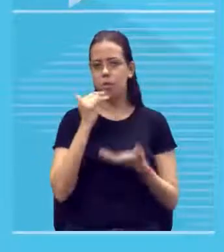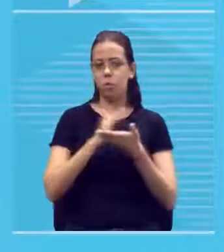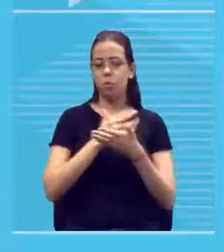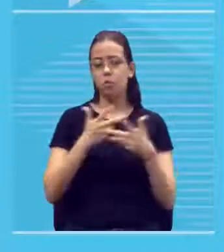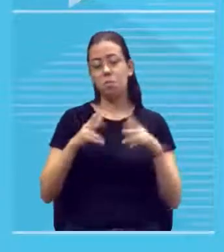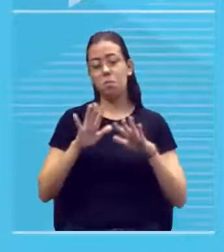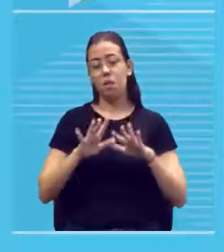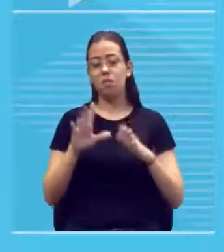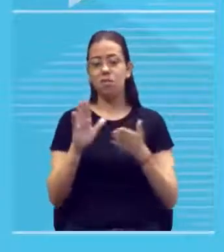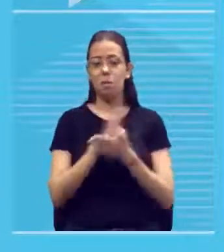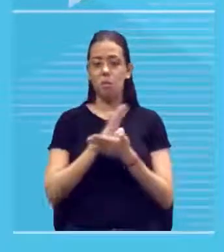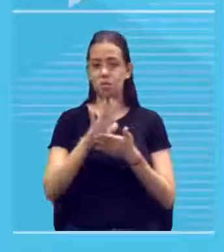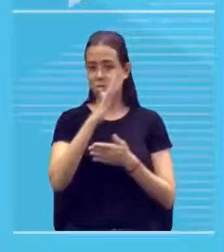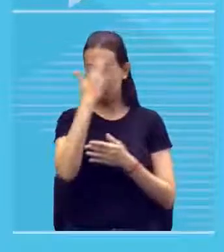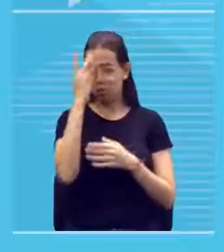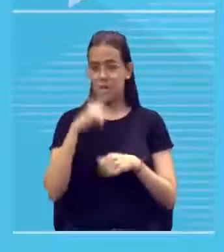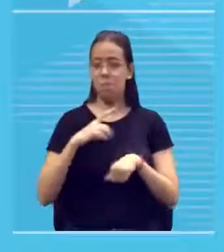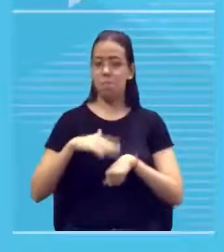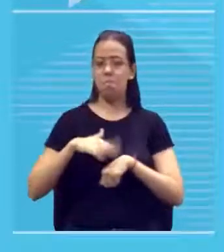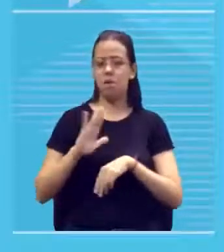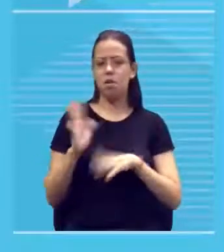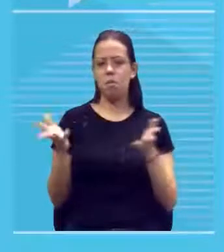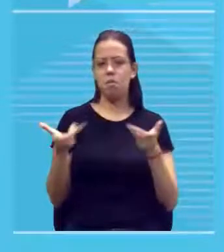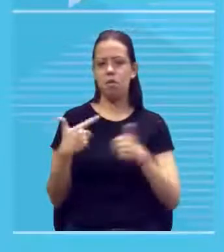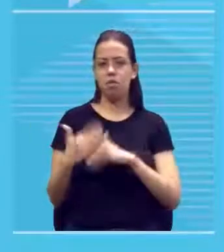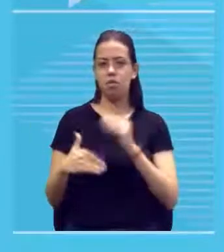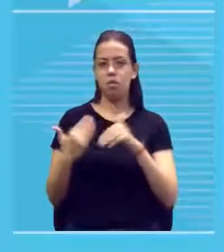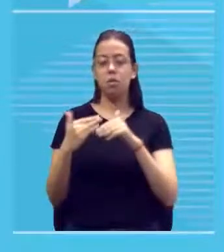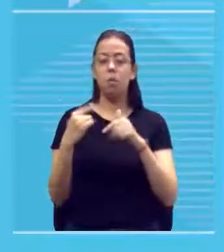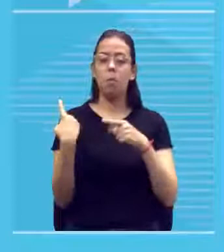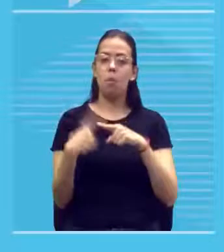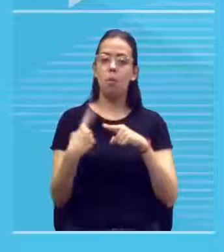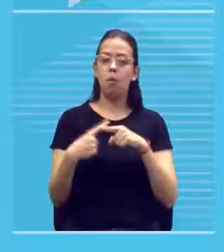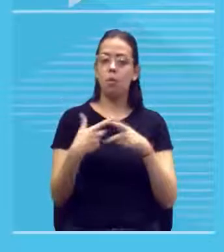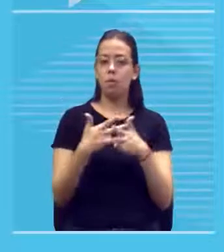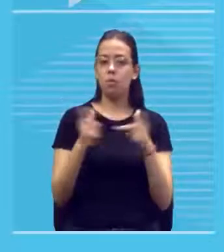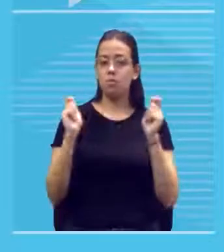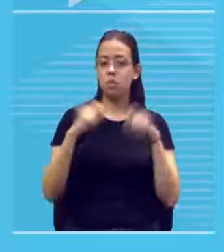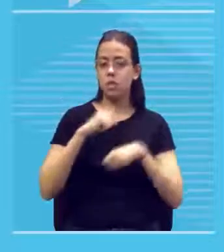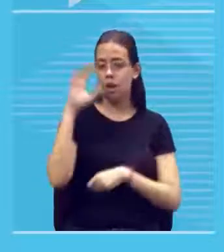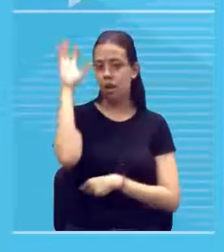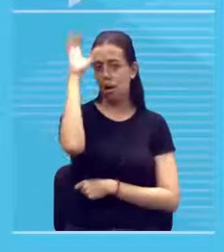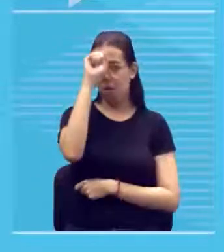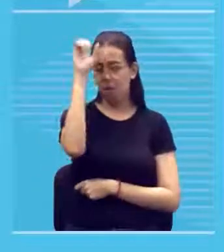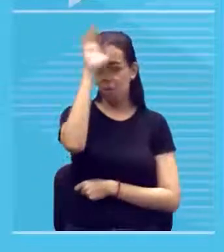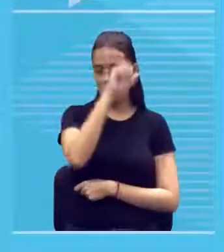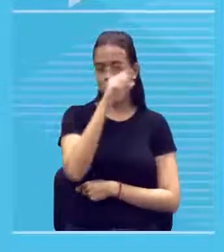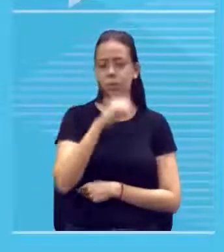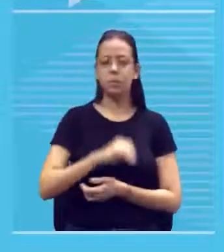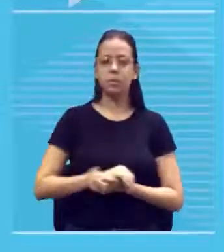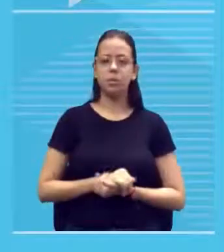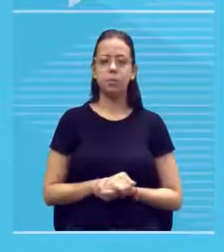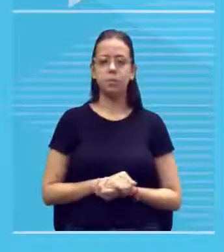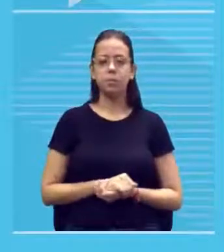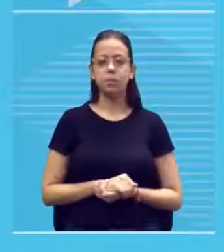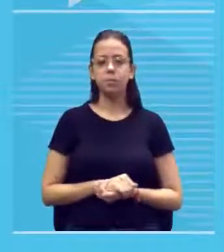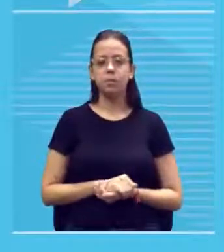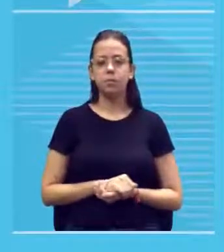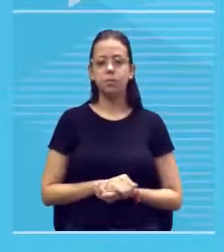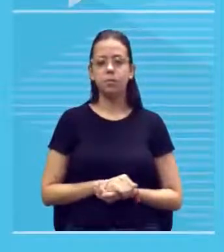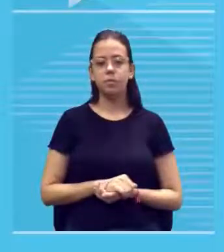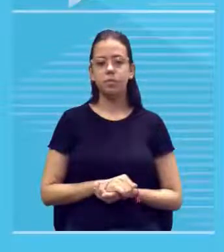essas habilidades desenvolvidas é coisa que se aprende tá talento é outra história